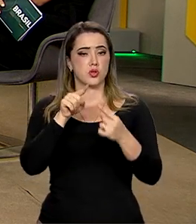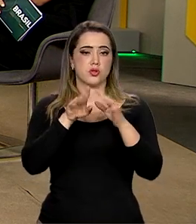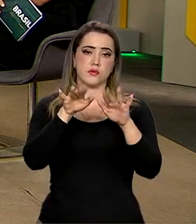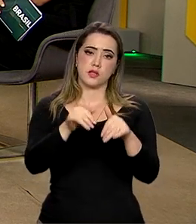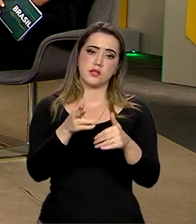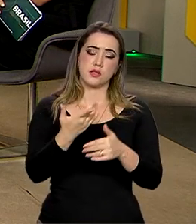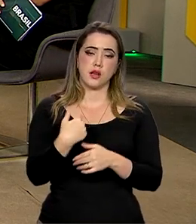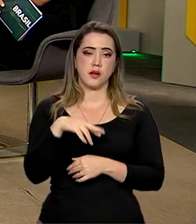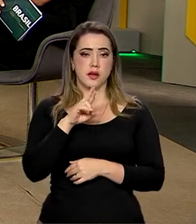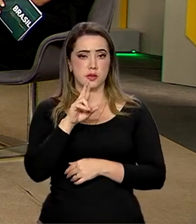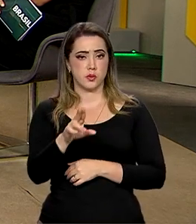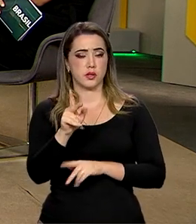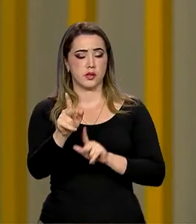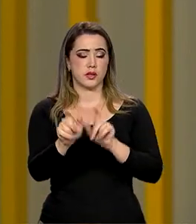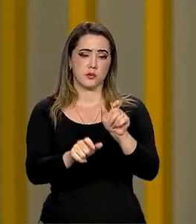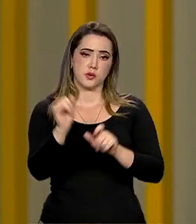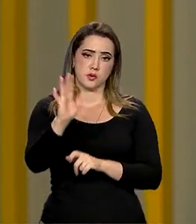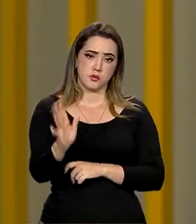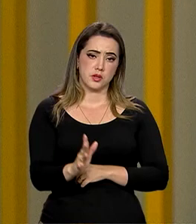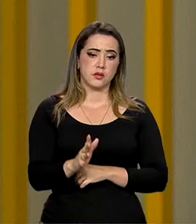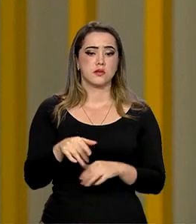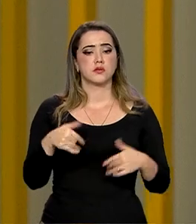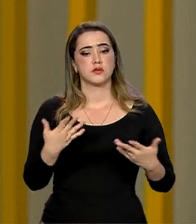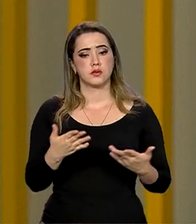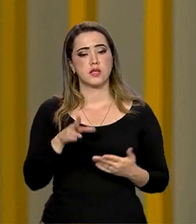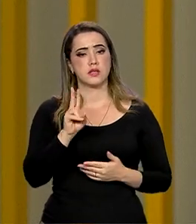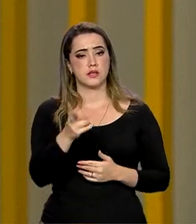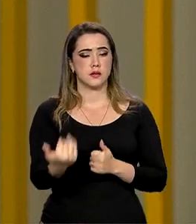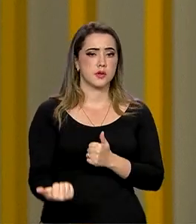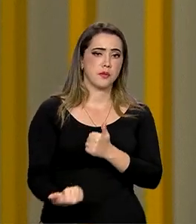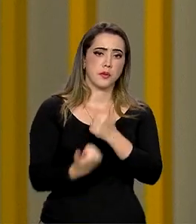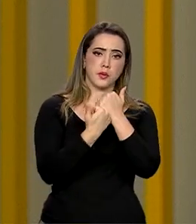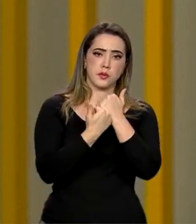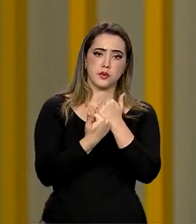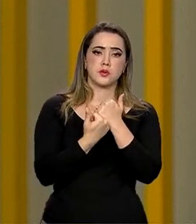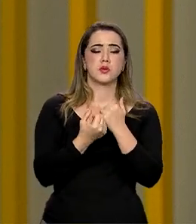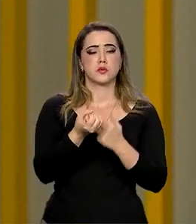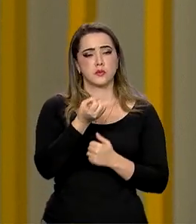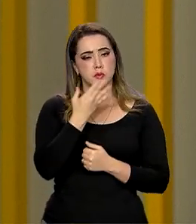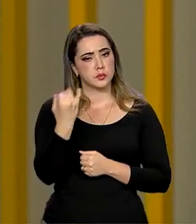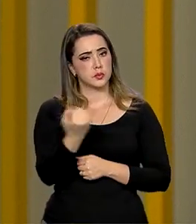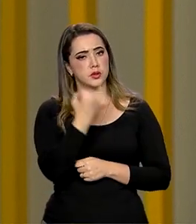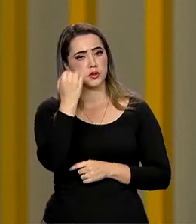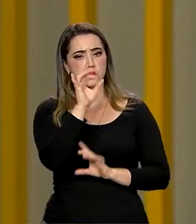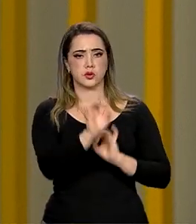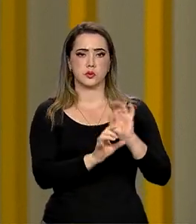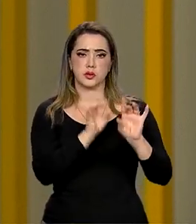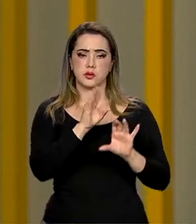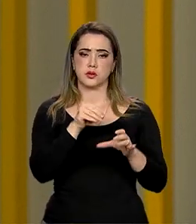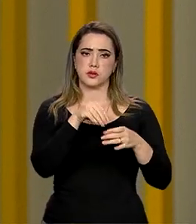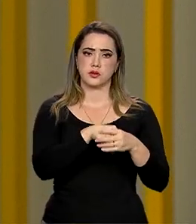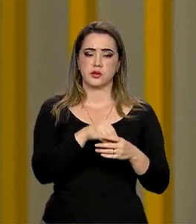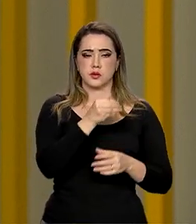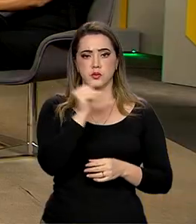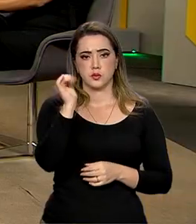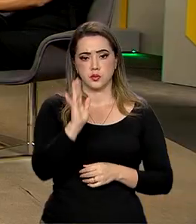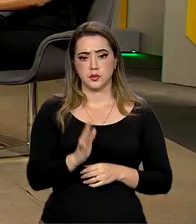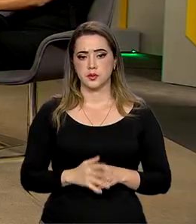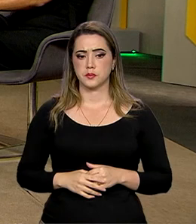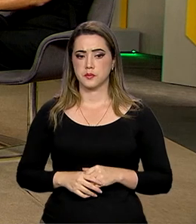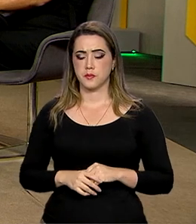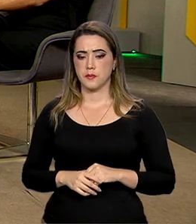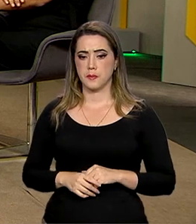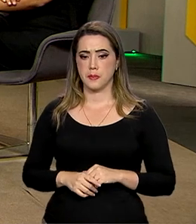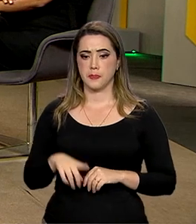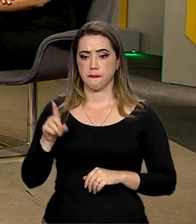Então, quando chamados, eles nunca negam a ajuda. É uma categoria muito importante e especial dentro da República. E estão fazendo